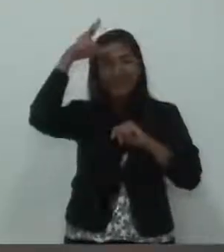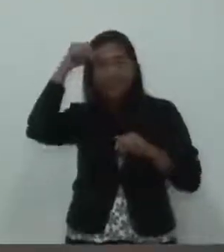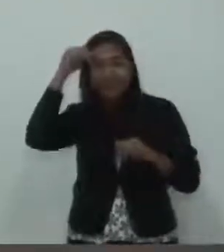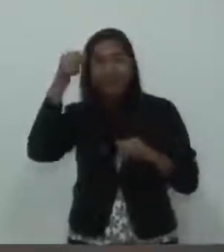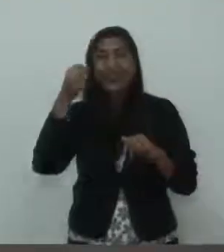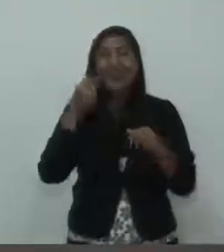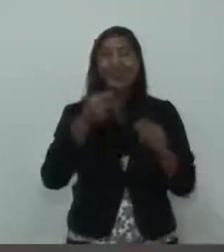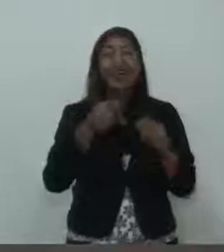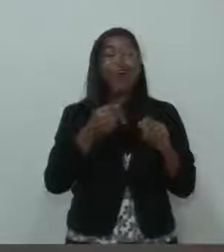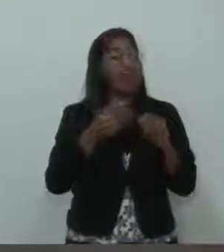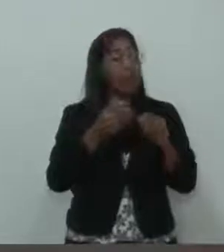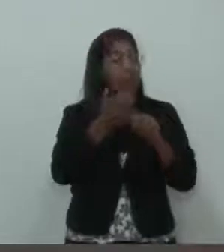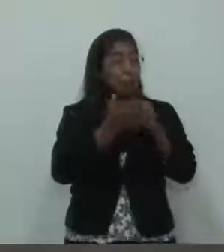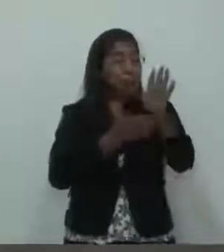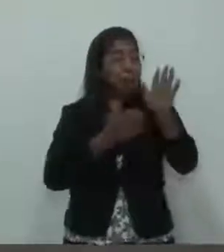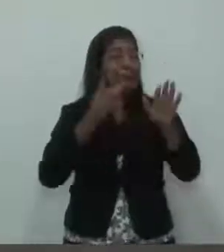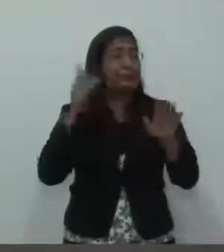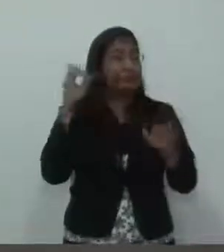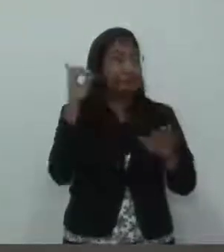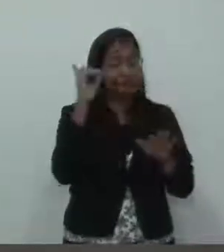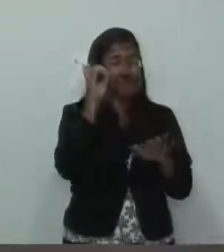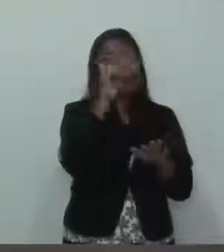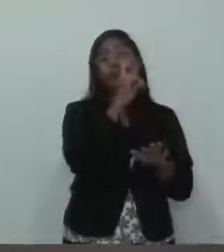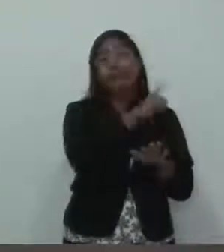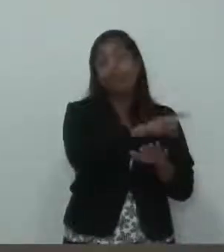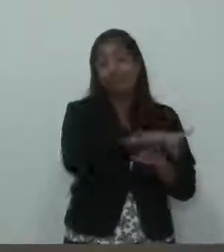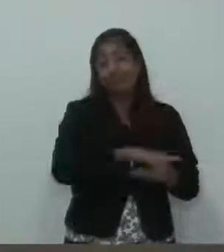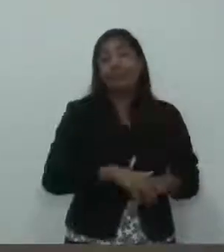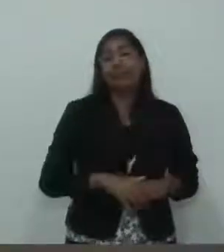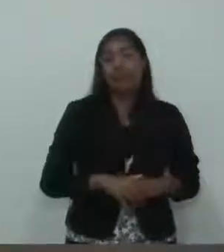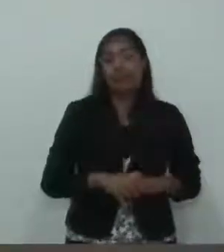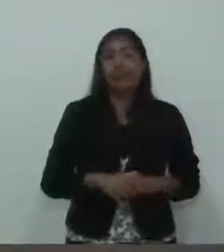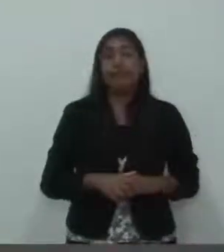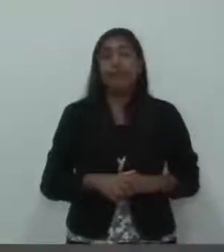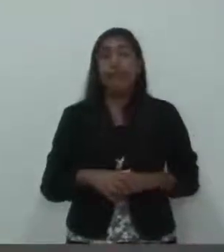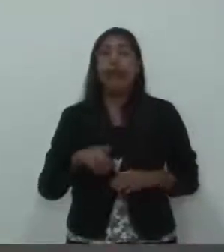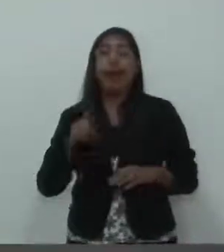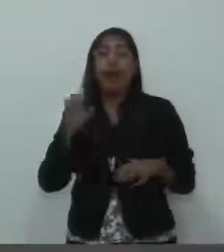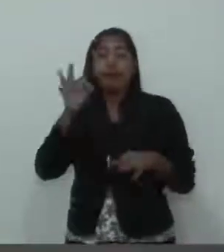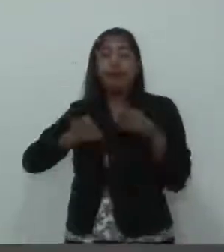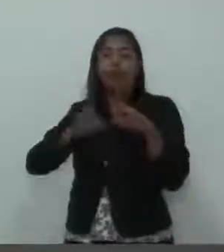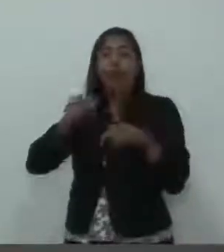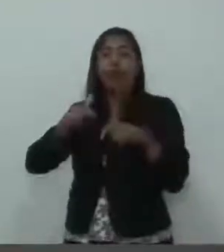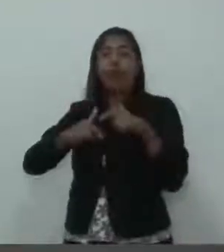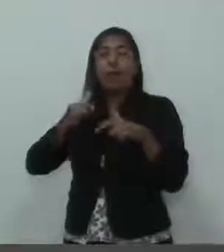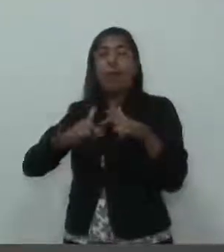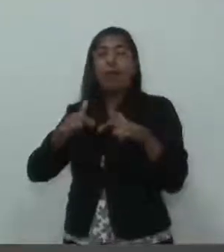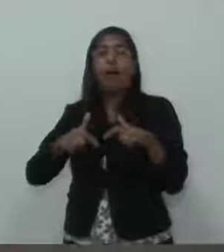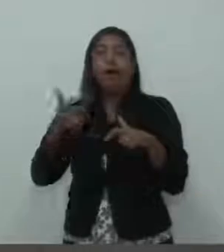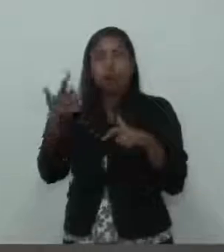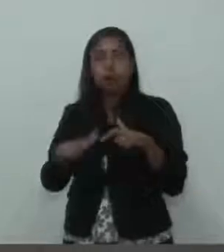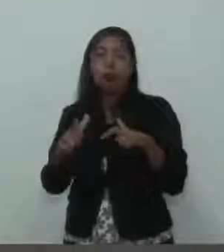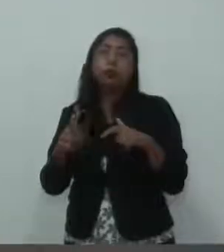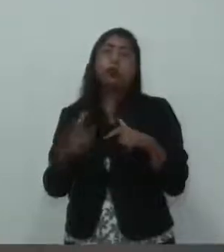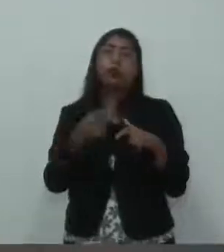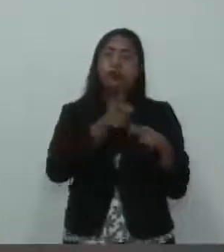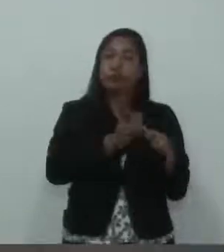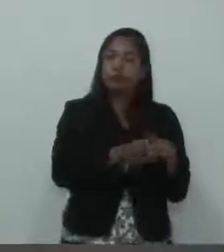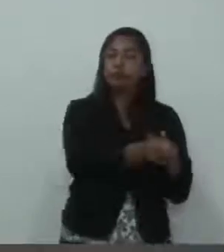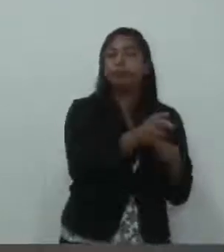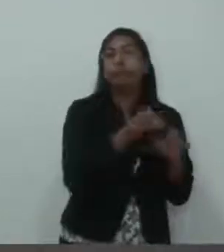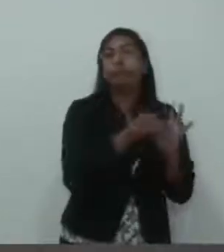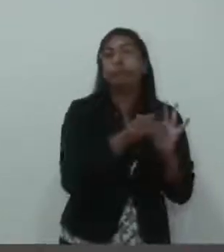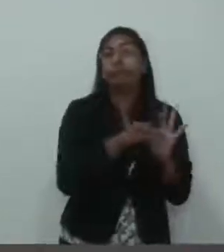que ter, e muitas vezes, mesmo com o processo, tudo faz a demissão, a Justiça do Trabalho manda reintegrar e pagar todo o período que não ficou.